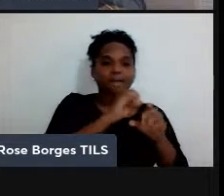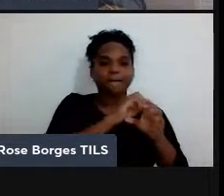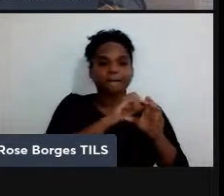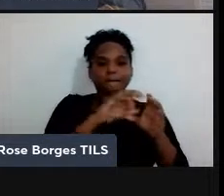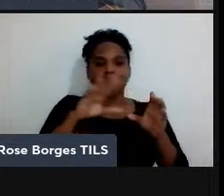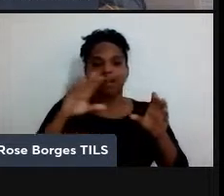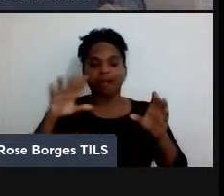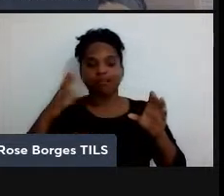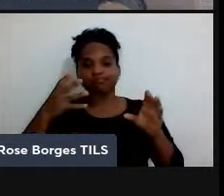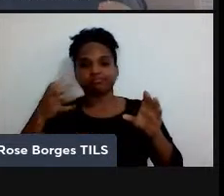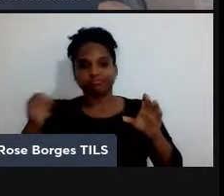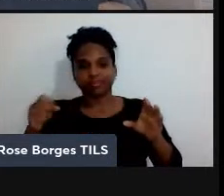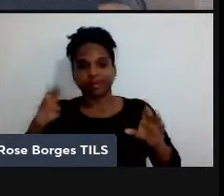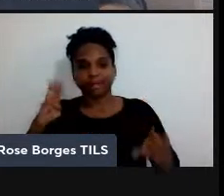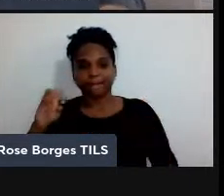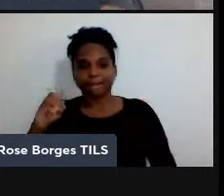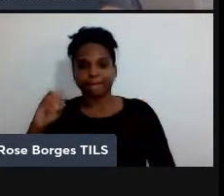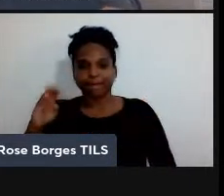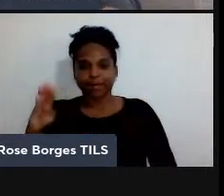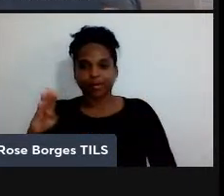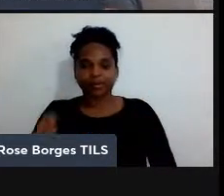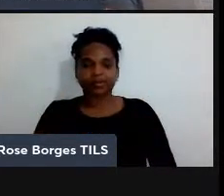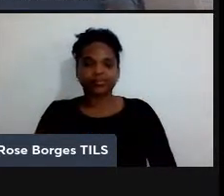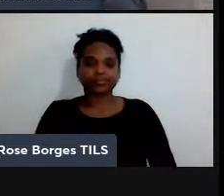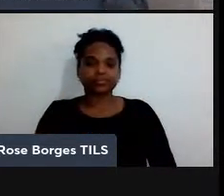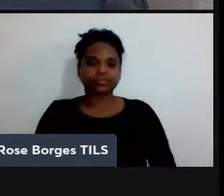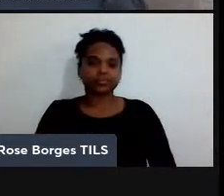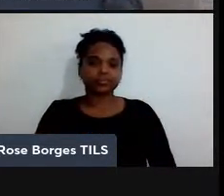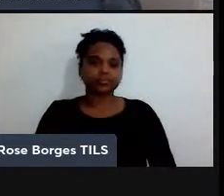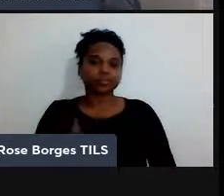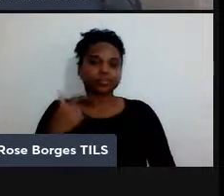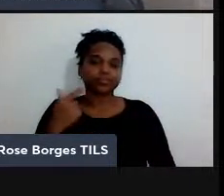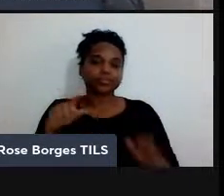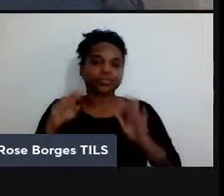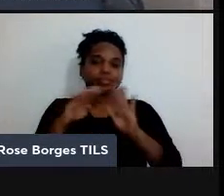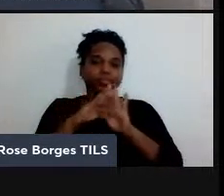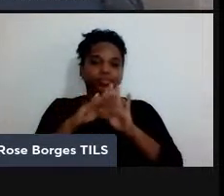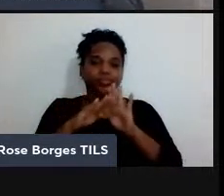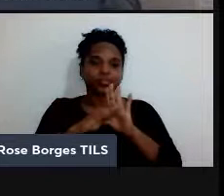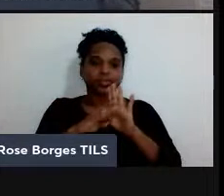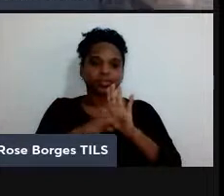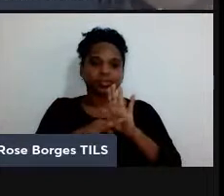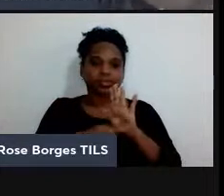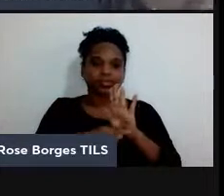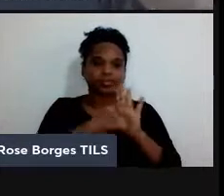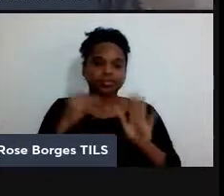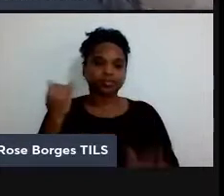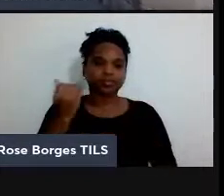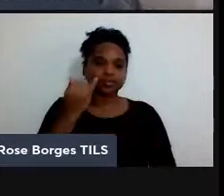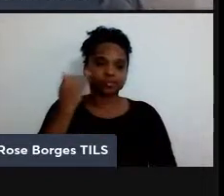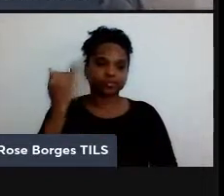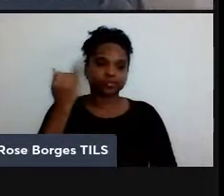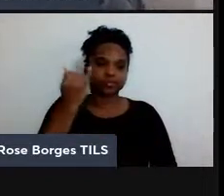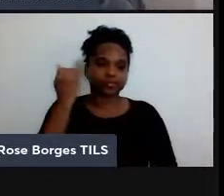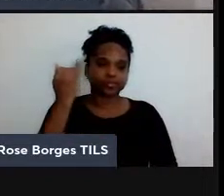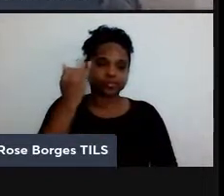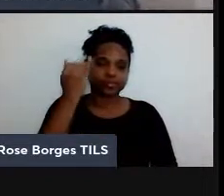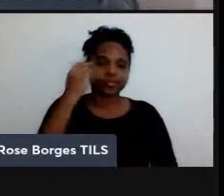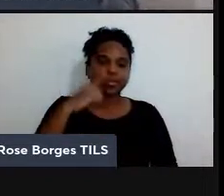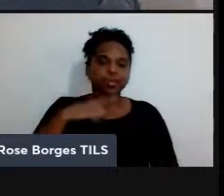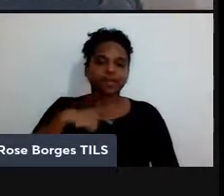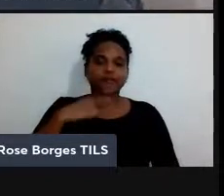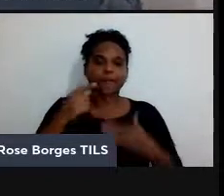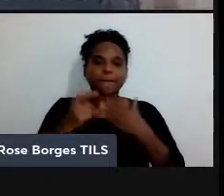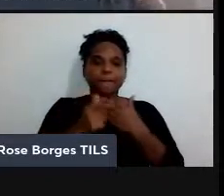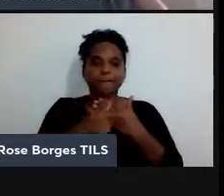Ok? Um outro protocolo que foi muito importante e que o Zeininger também teve um papel bastante